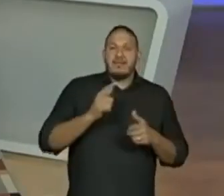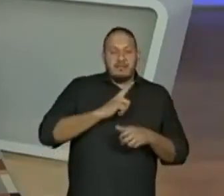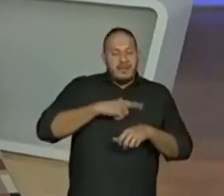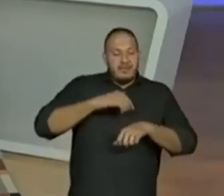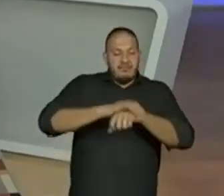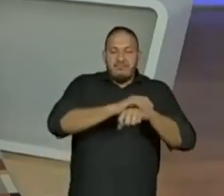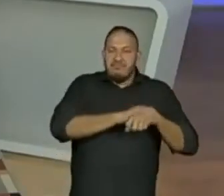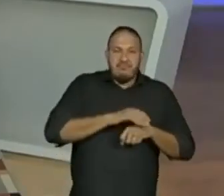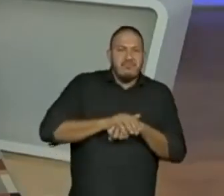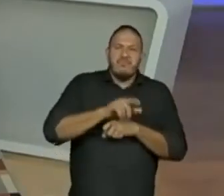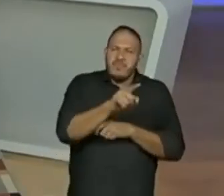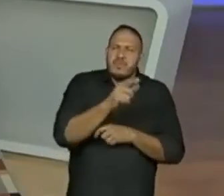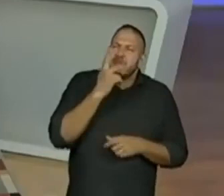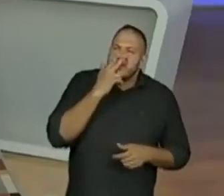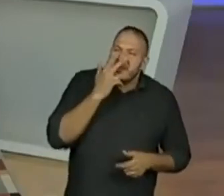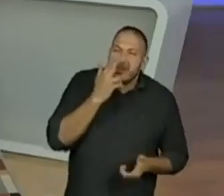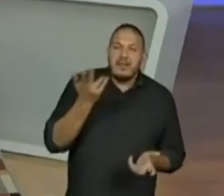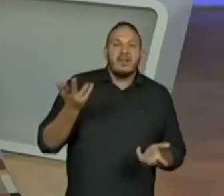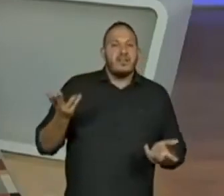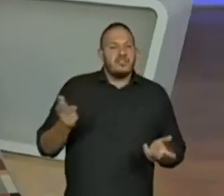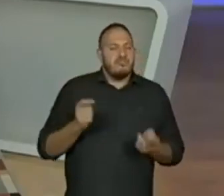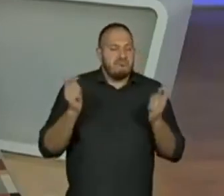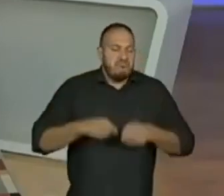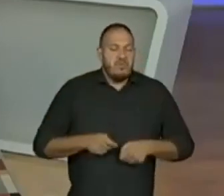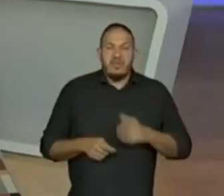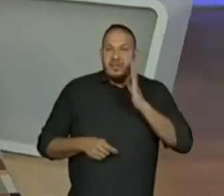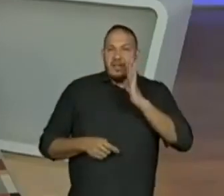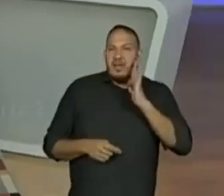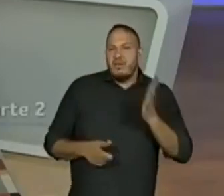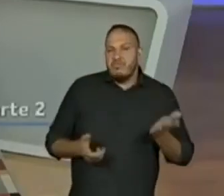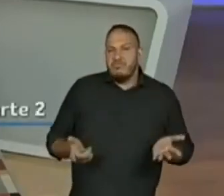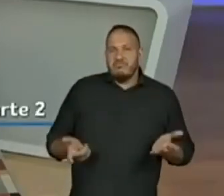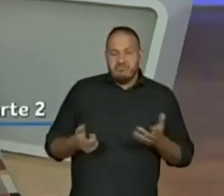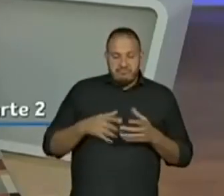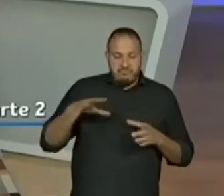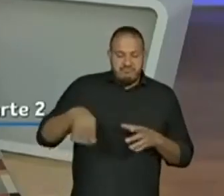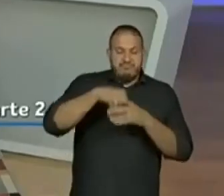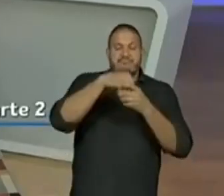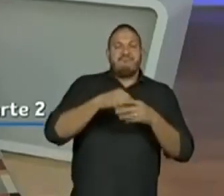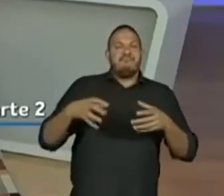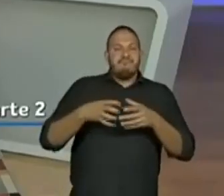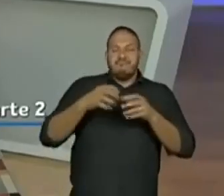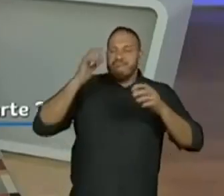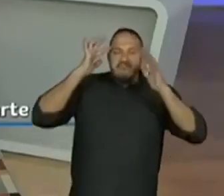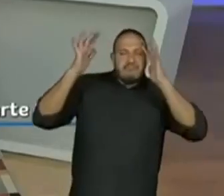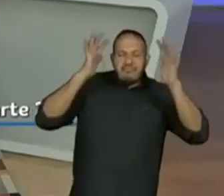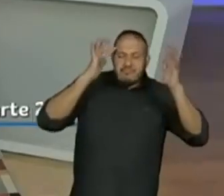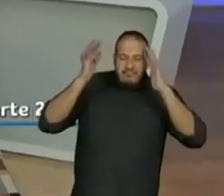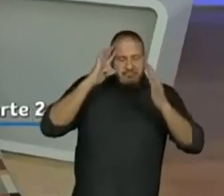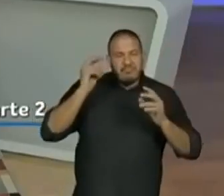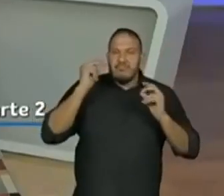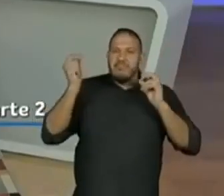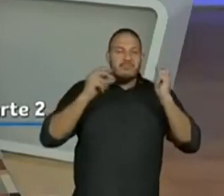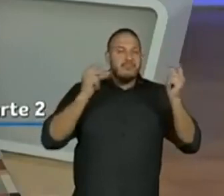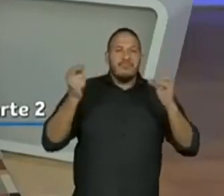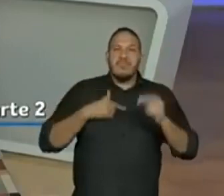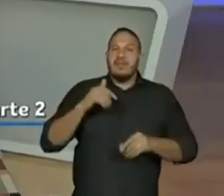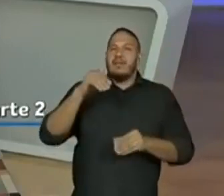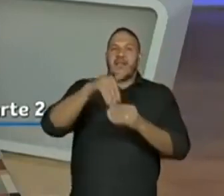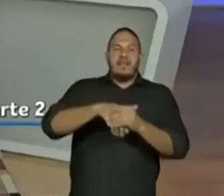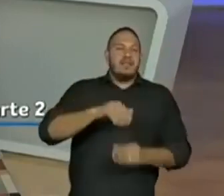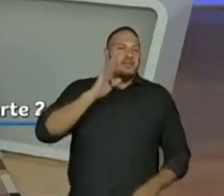acharem que seja legal. Que faça parte dessa sua imaginação. criatividade, ela vai longe.